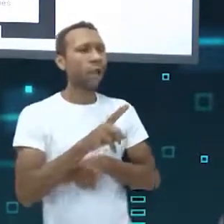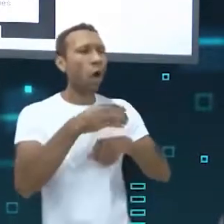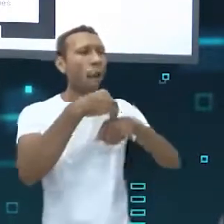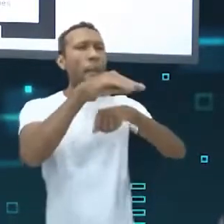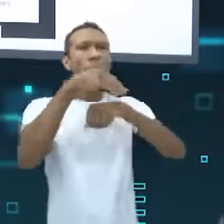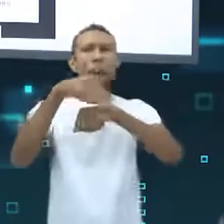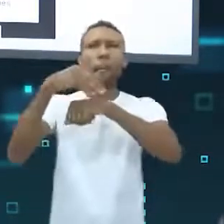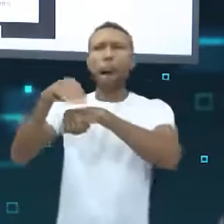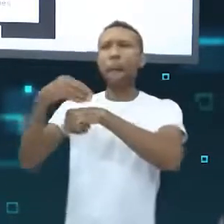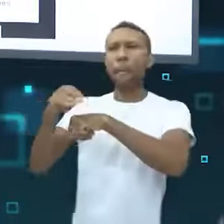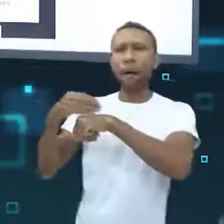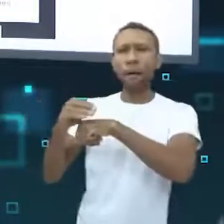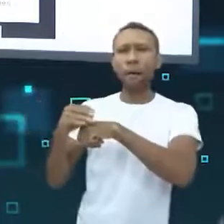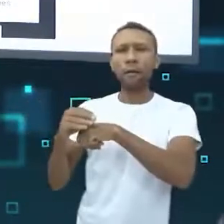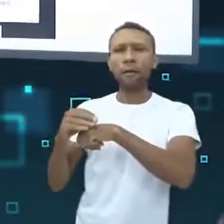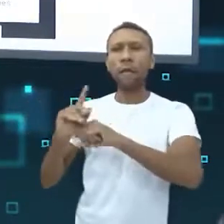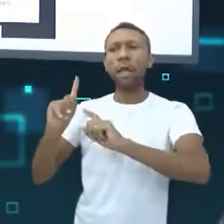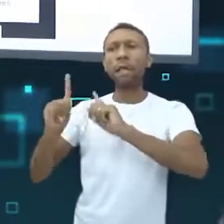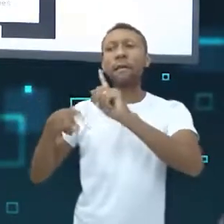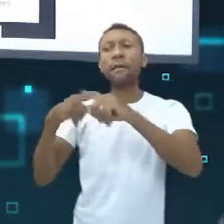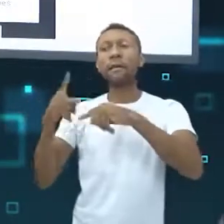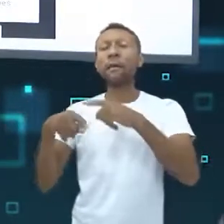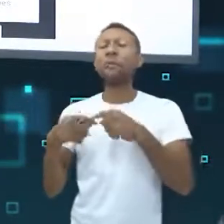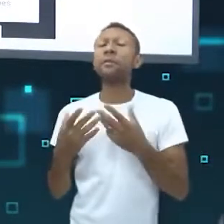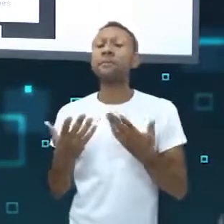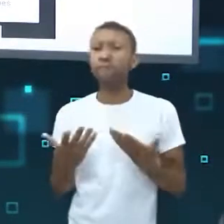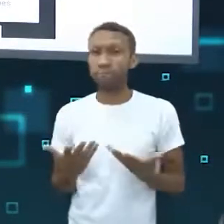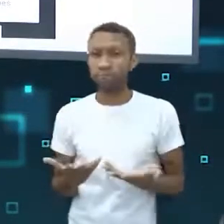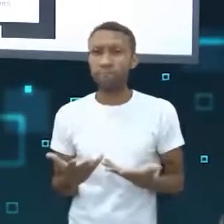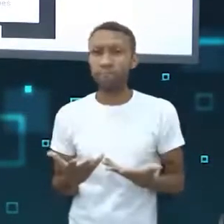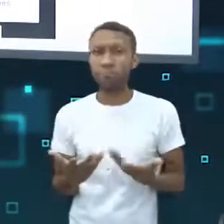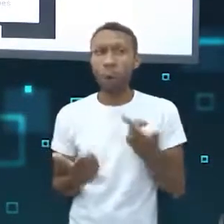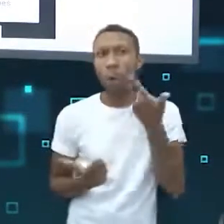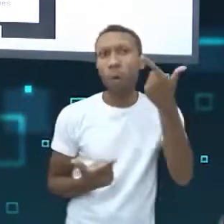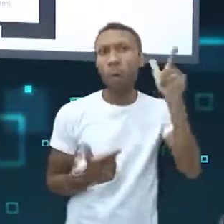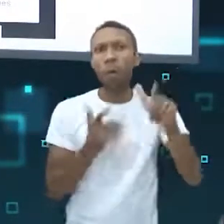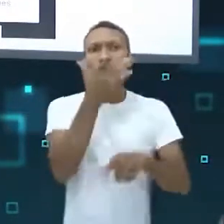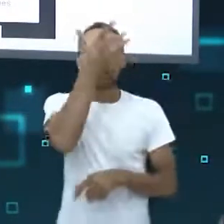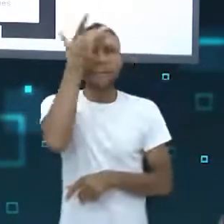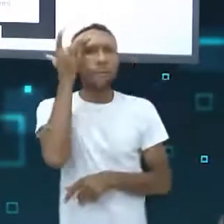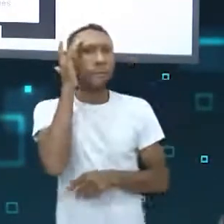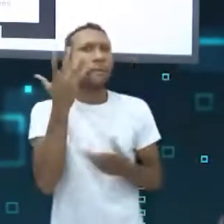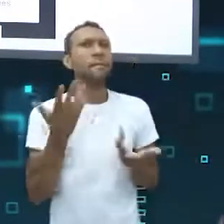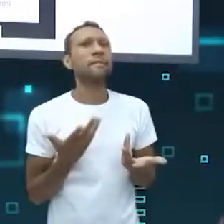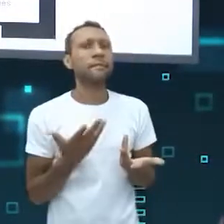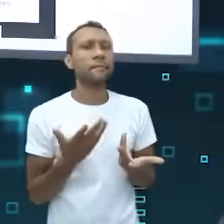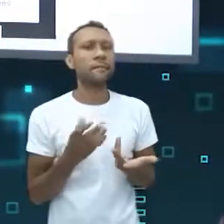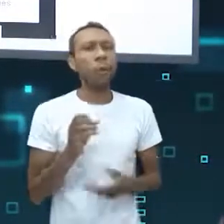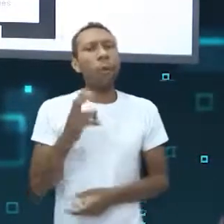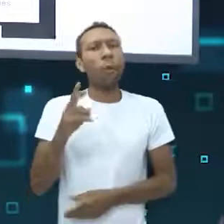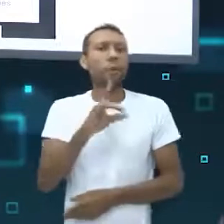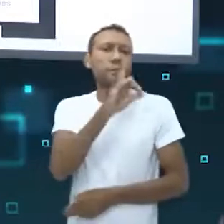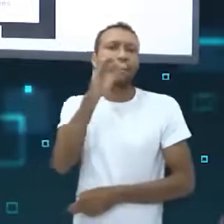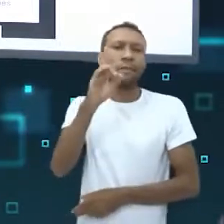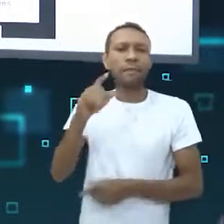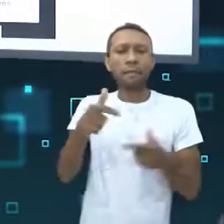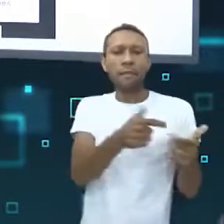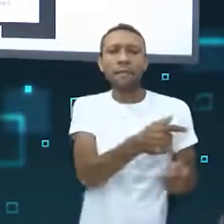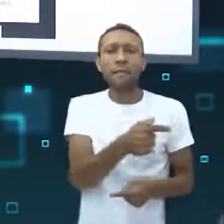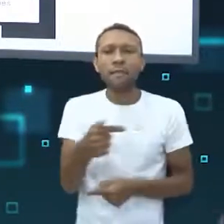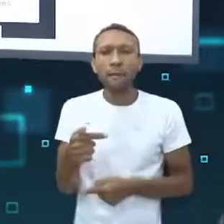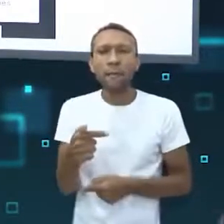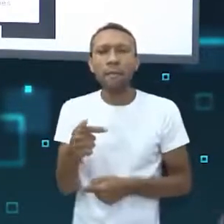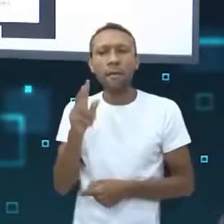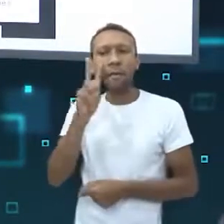depois, depois de sair de lá, de algum lugar, que você sempre vai, certo dia da semana, e todos podem ver isso.